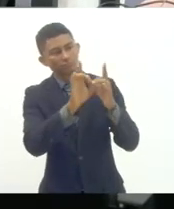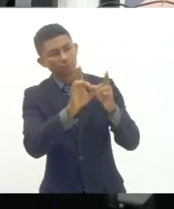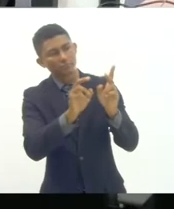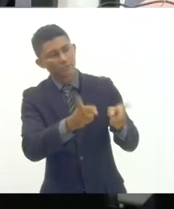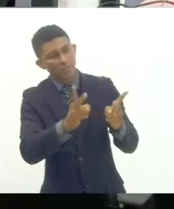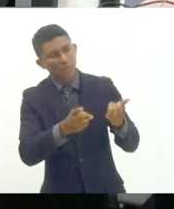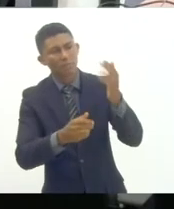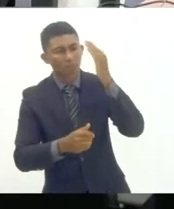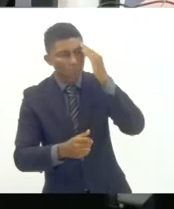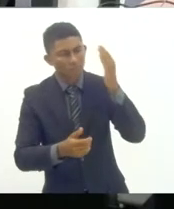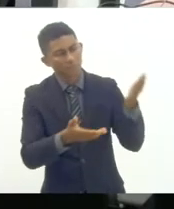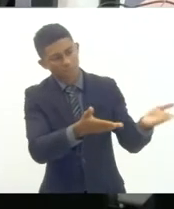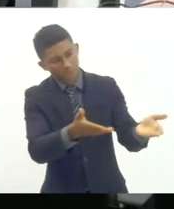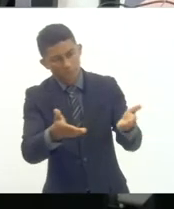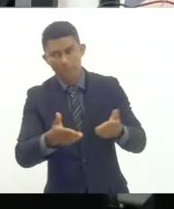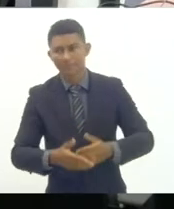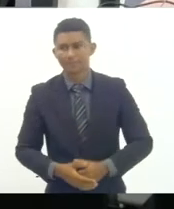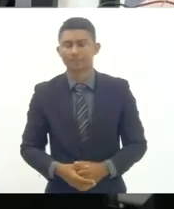te passo a palavra